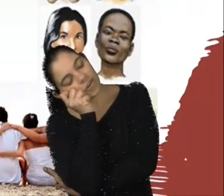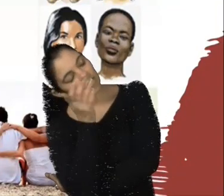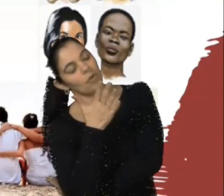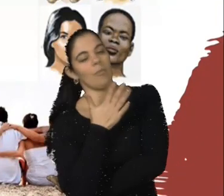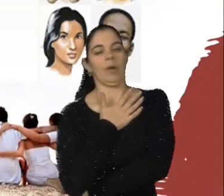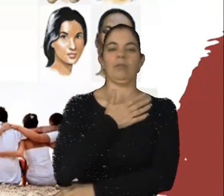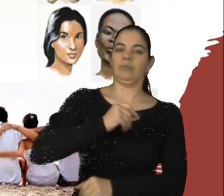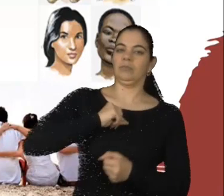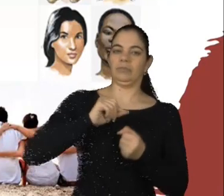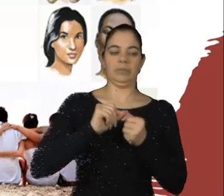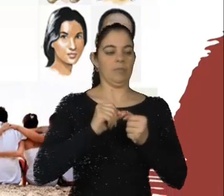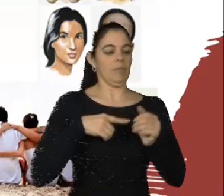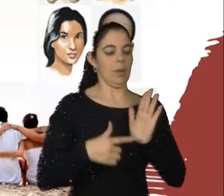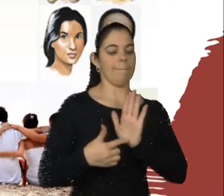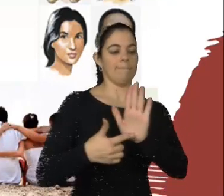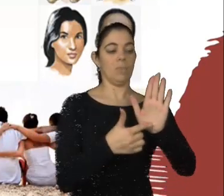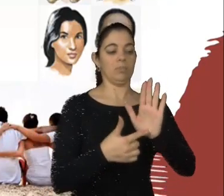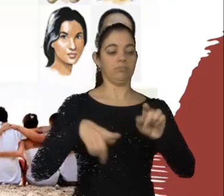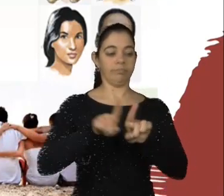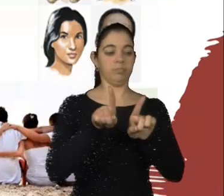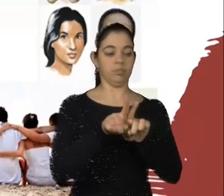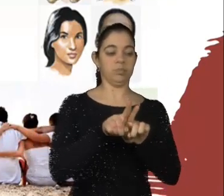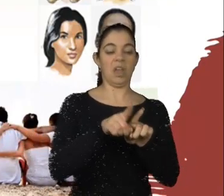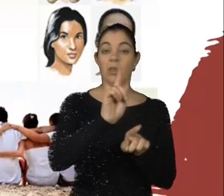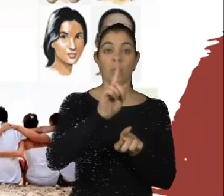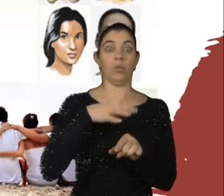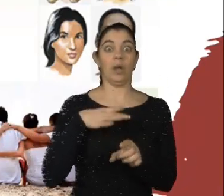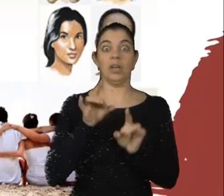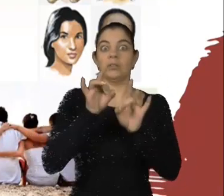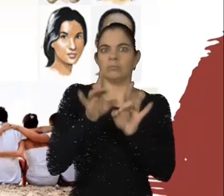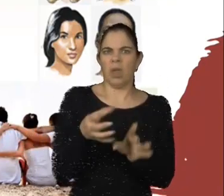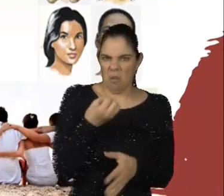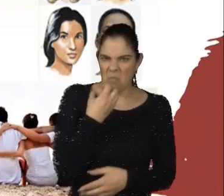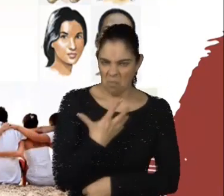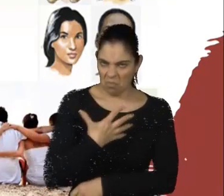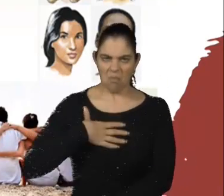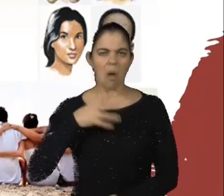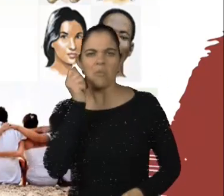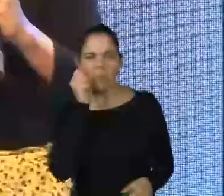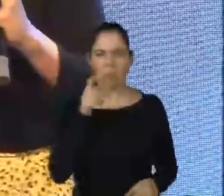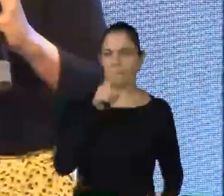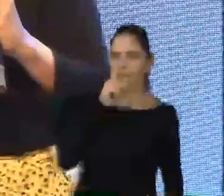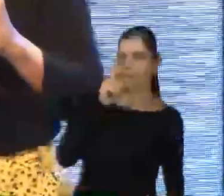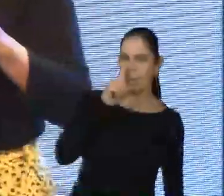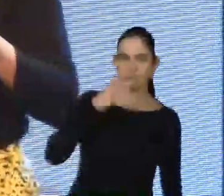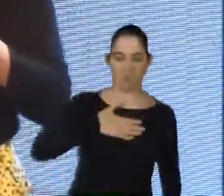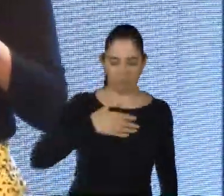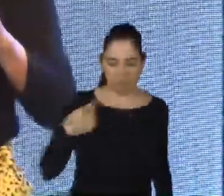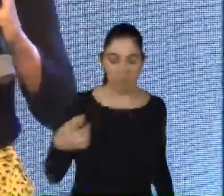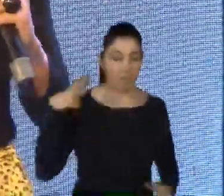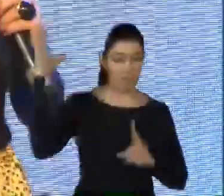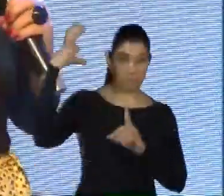me predispõe a ter um sono que não seja satisfatório e nem eu, nem meus pais dão conta disso?